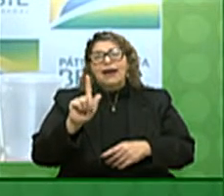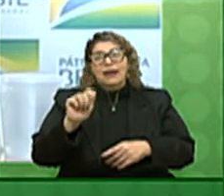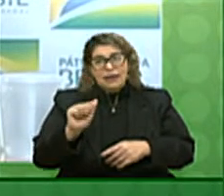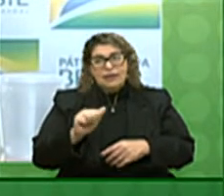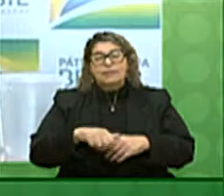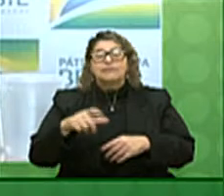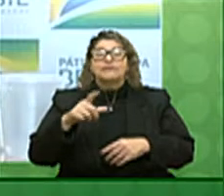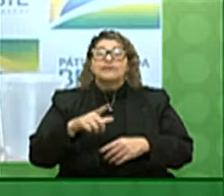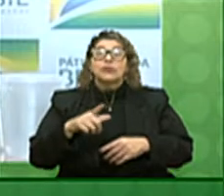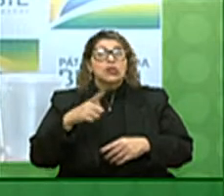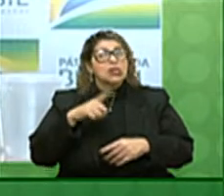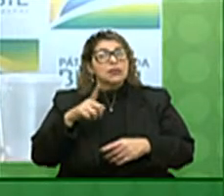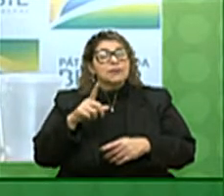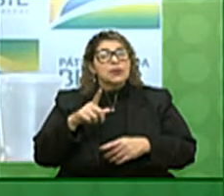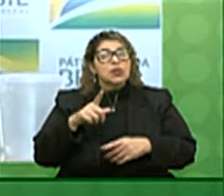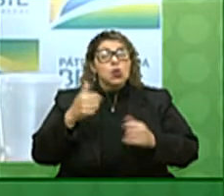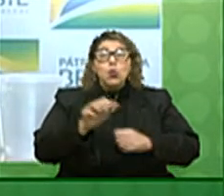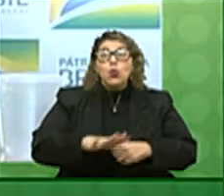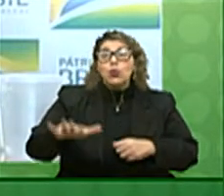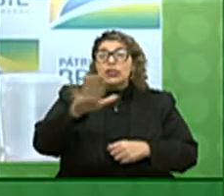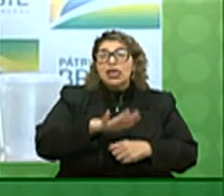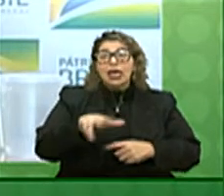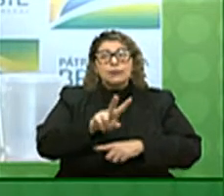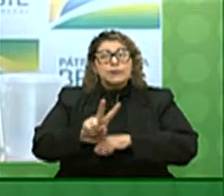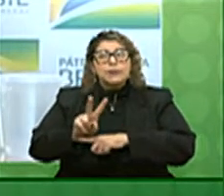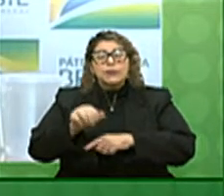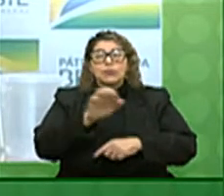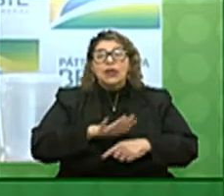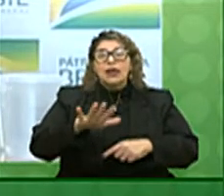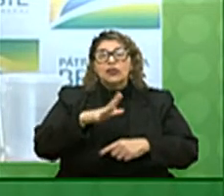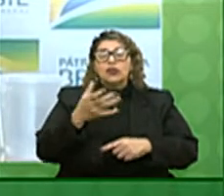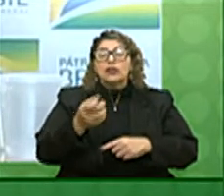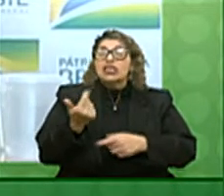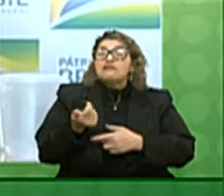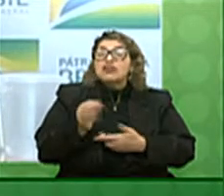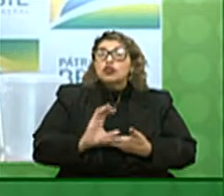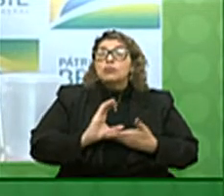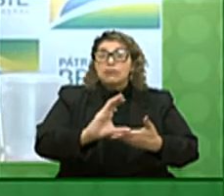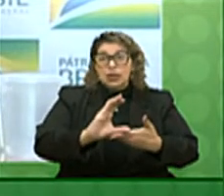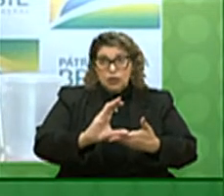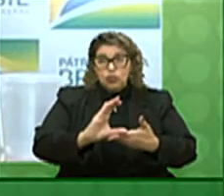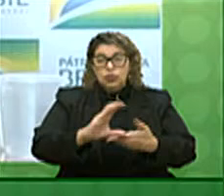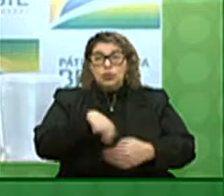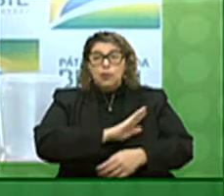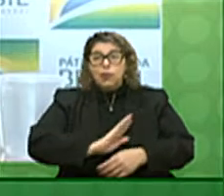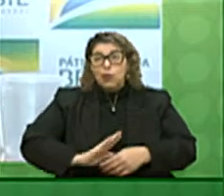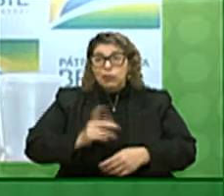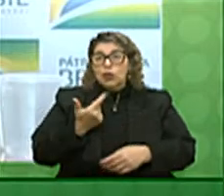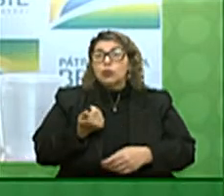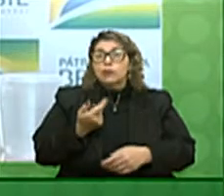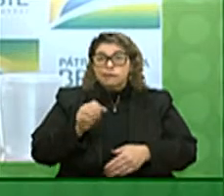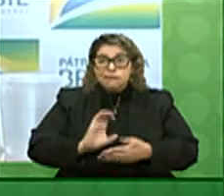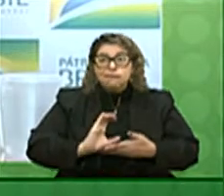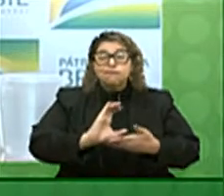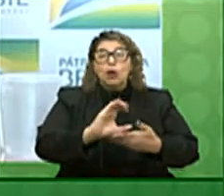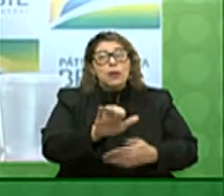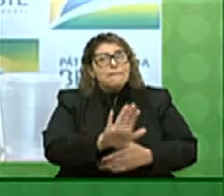preservar um certo espaço para os investimentos públicos e investimentos